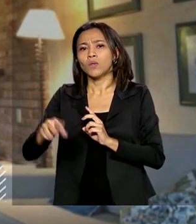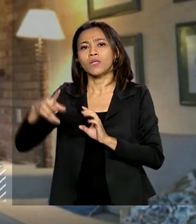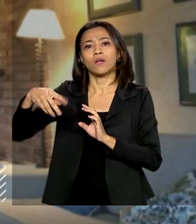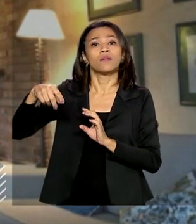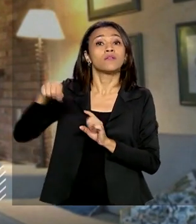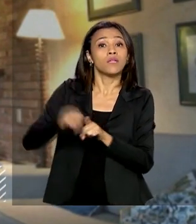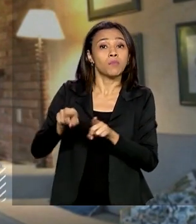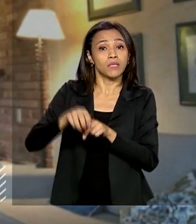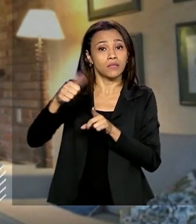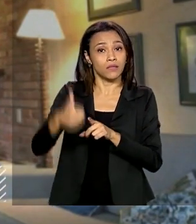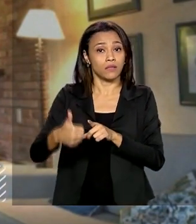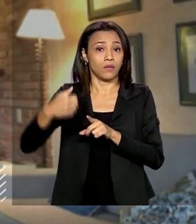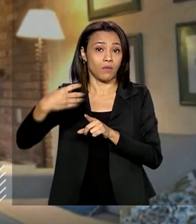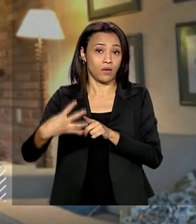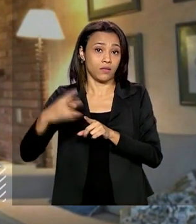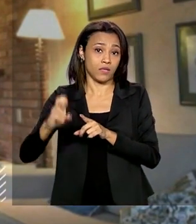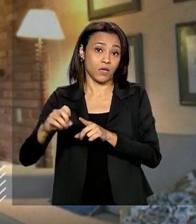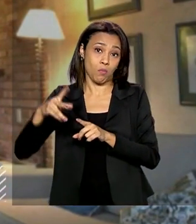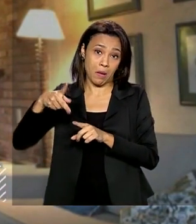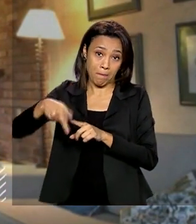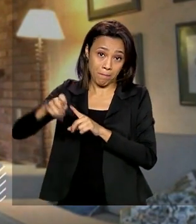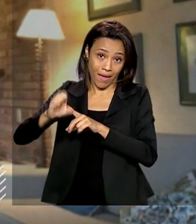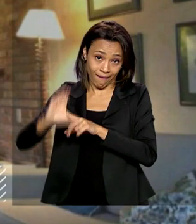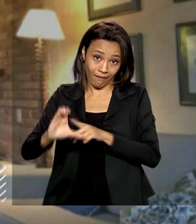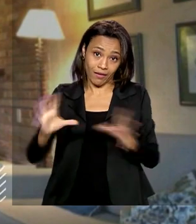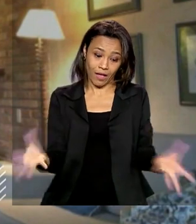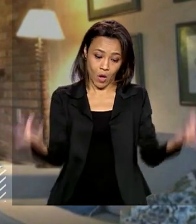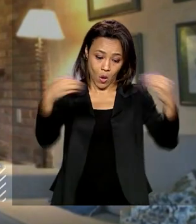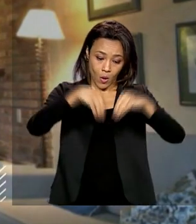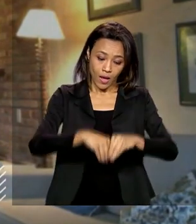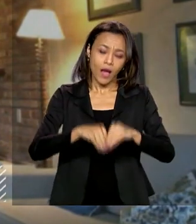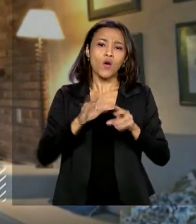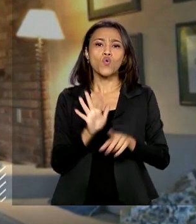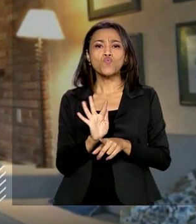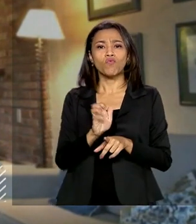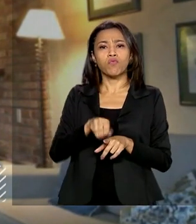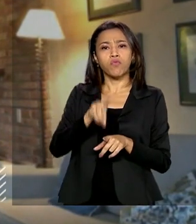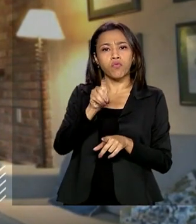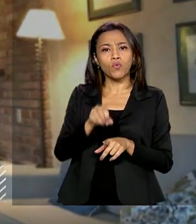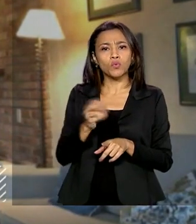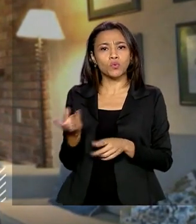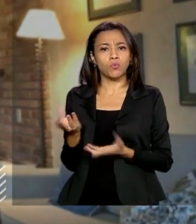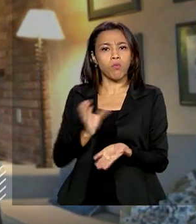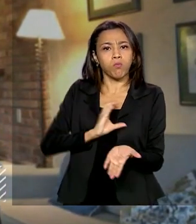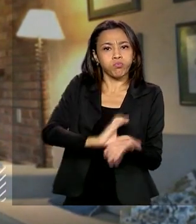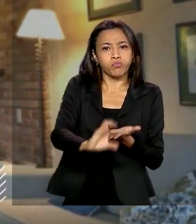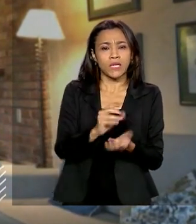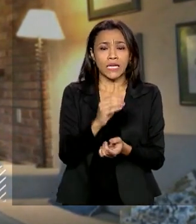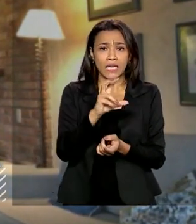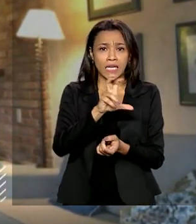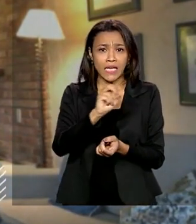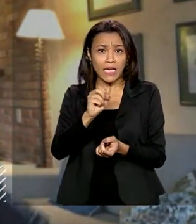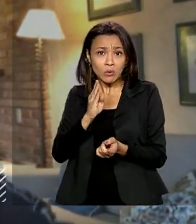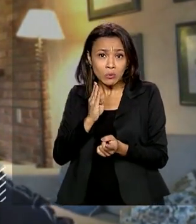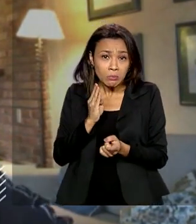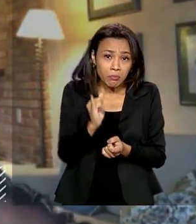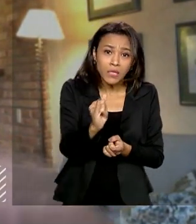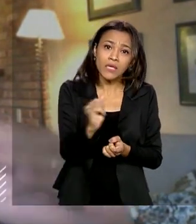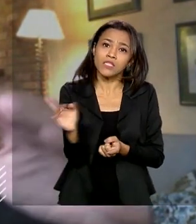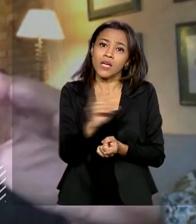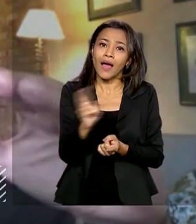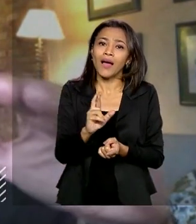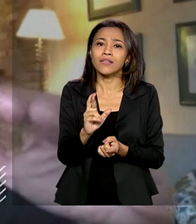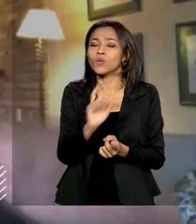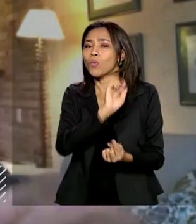eles querem colocar na conta da União um fundo de 500 bilhões de reais para poder